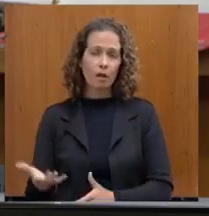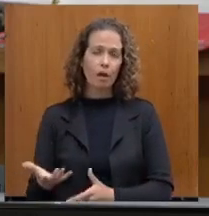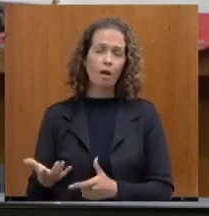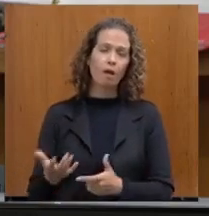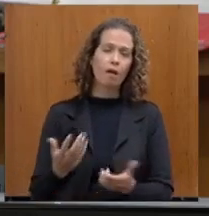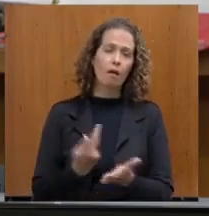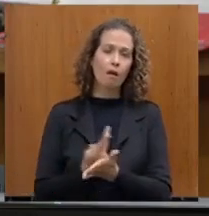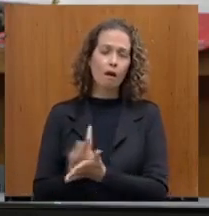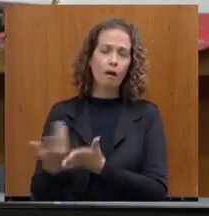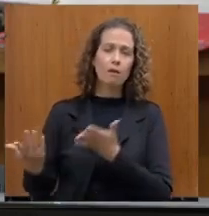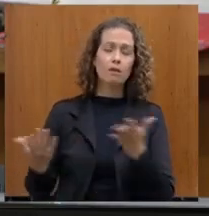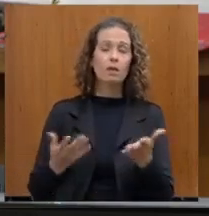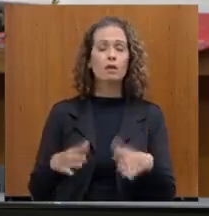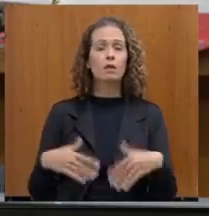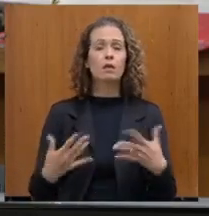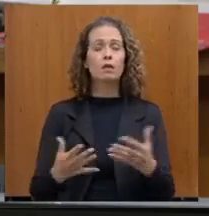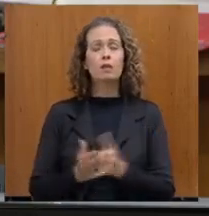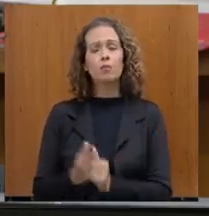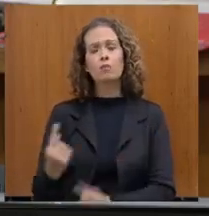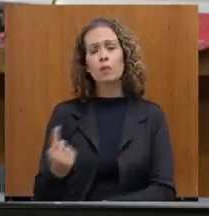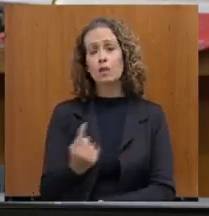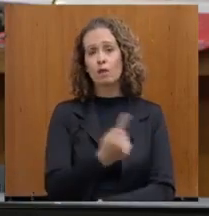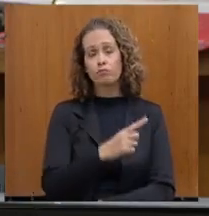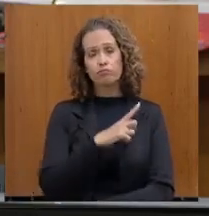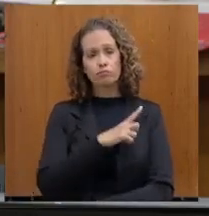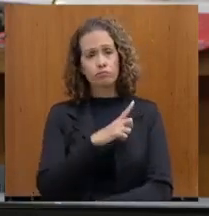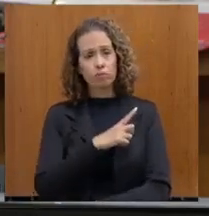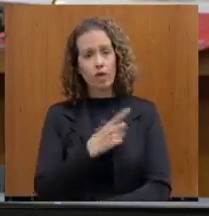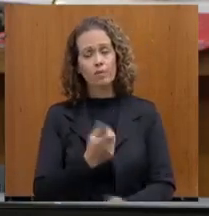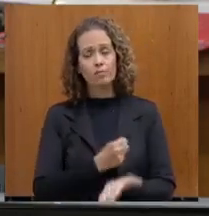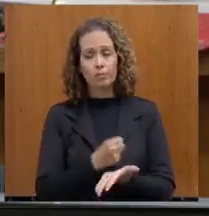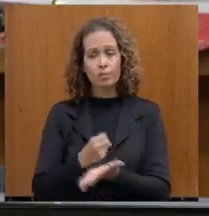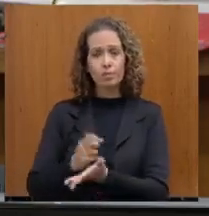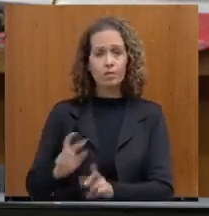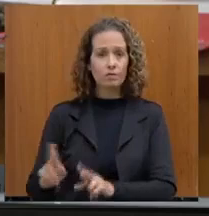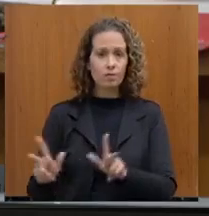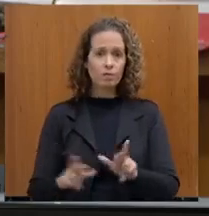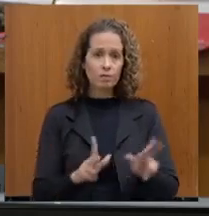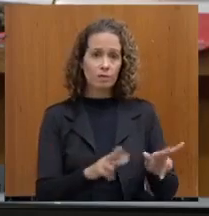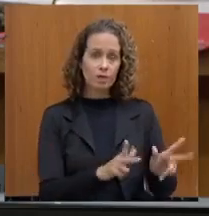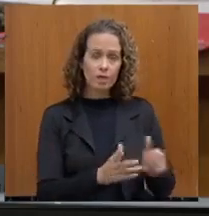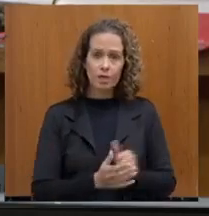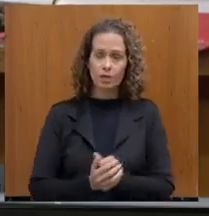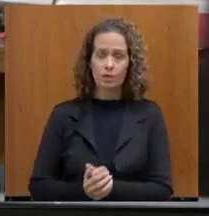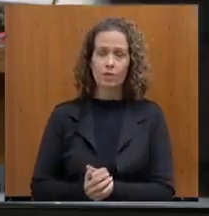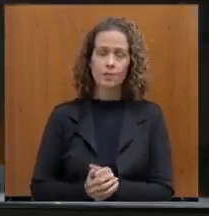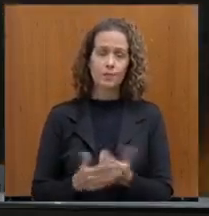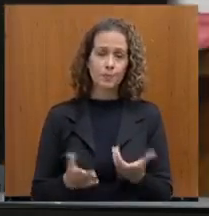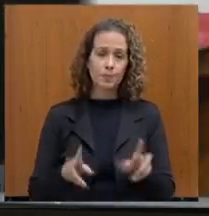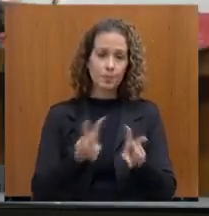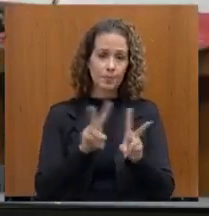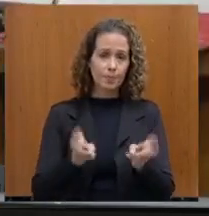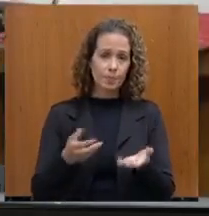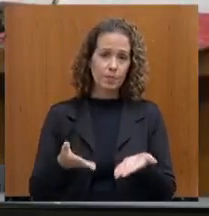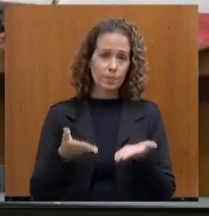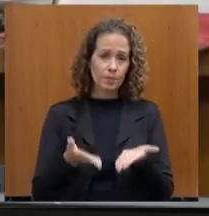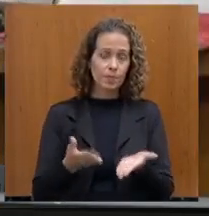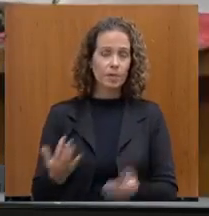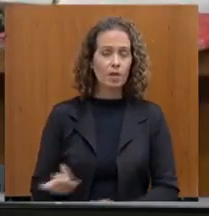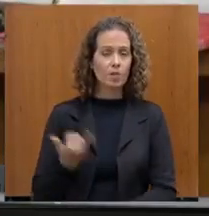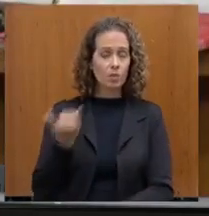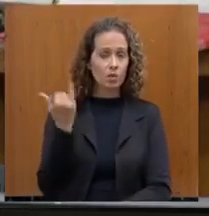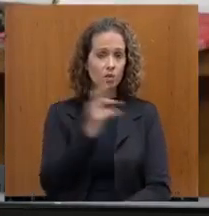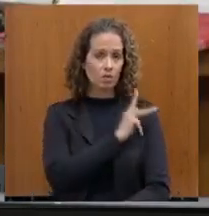aquele contribuinte tem um tratamento tributário diferenciado. Ainda dentro disso, presidente, importante frisar